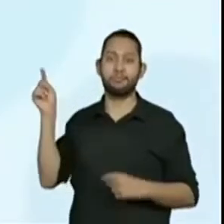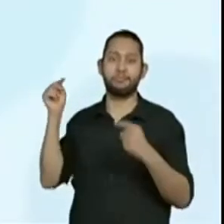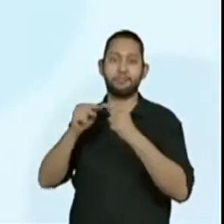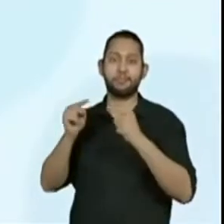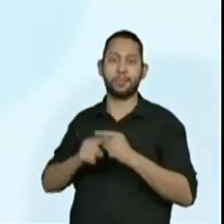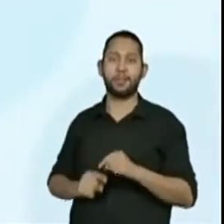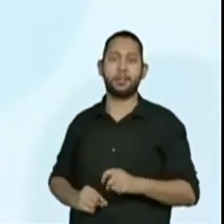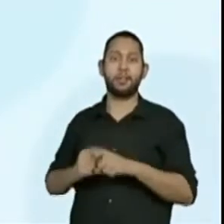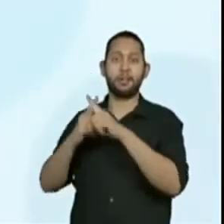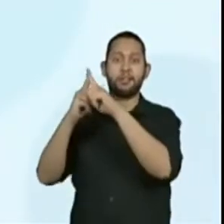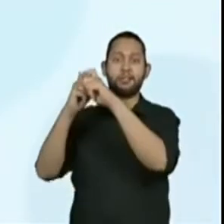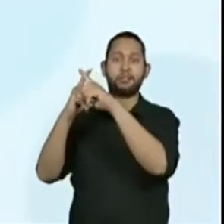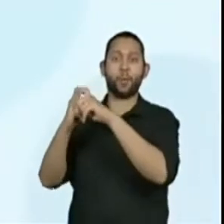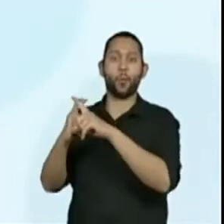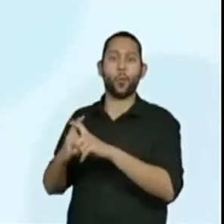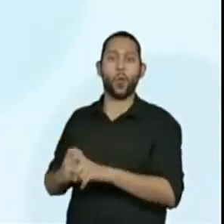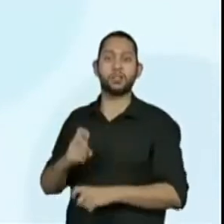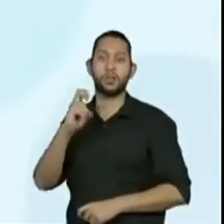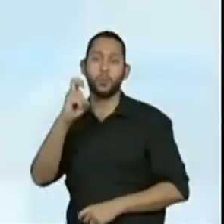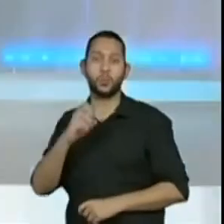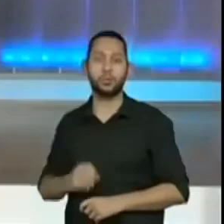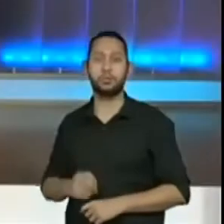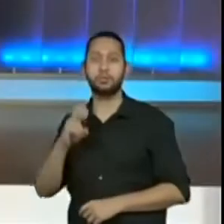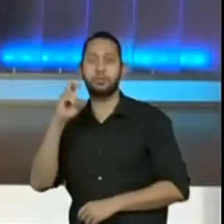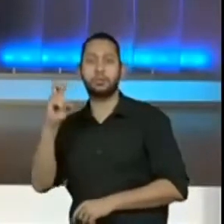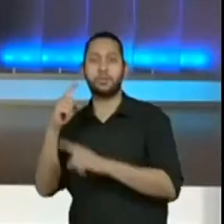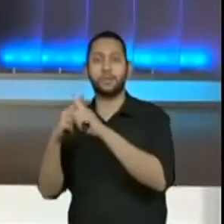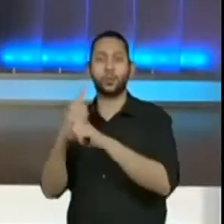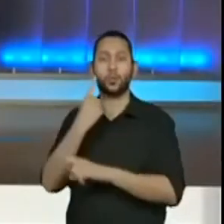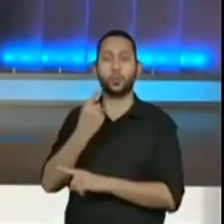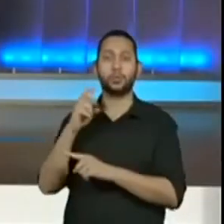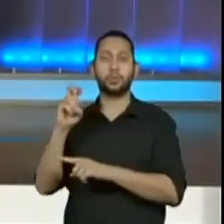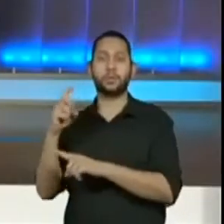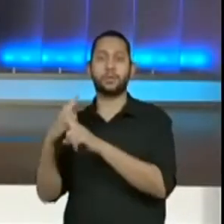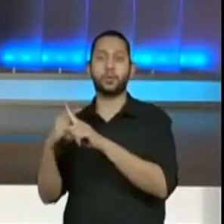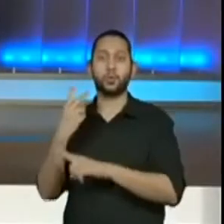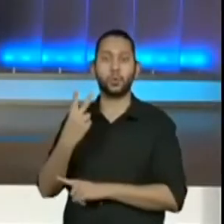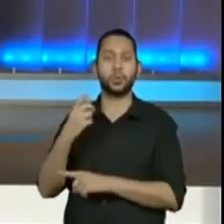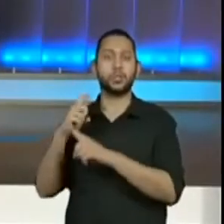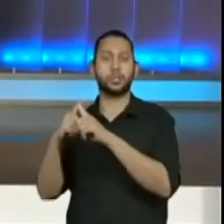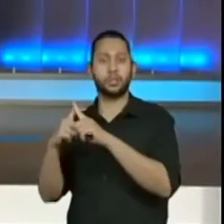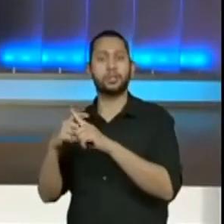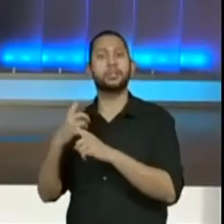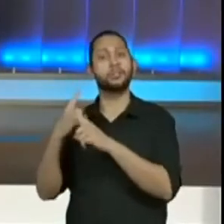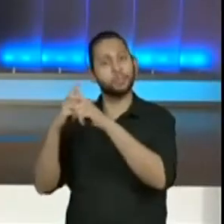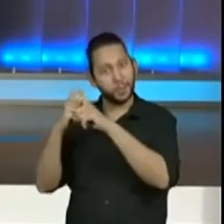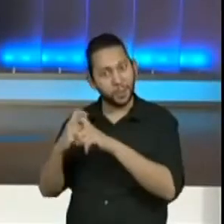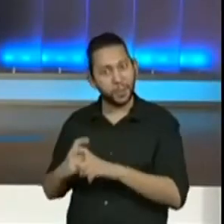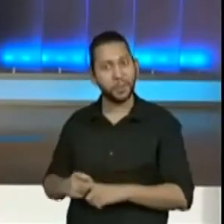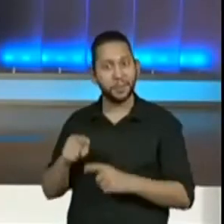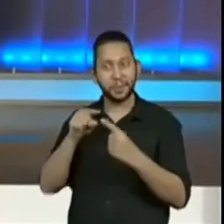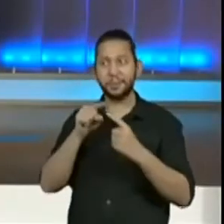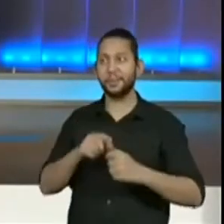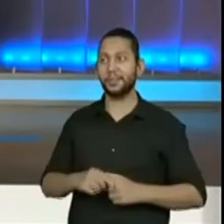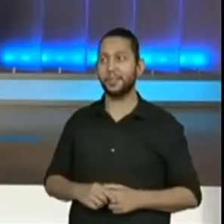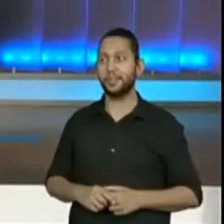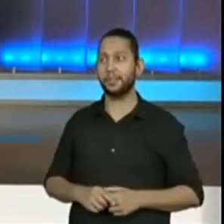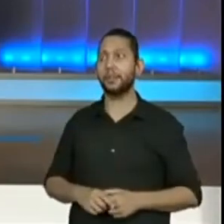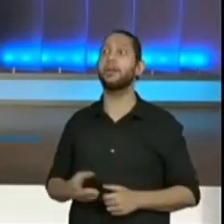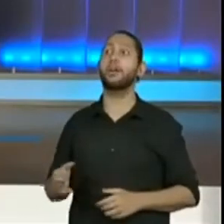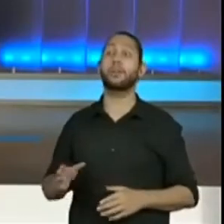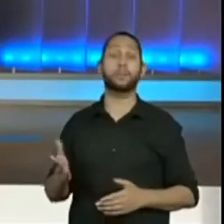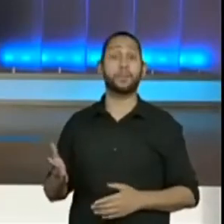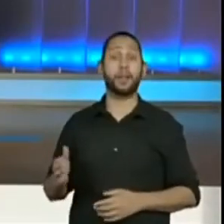De quanto em quanto é essa sequência? Será que o pessoal sabe? Os alunos de Serra Negra responderam de